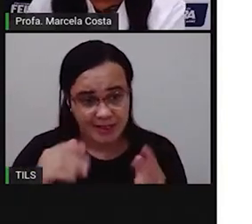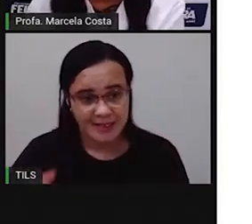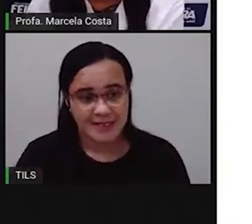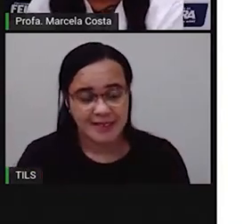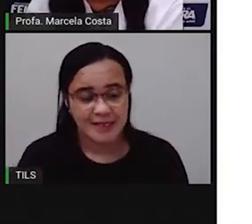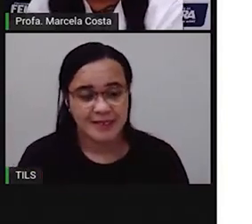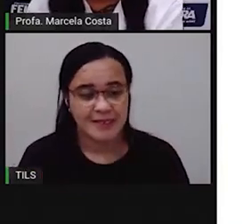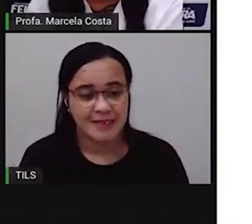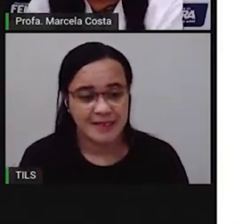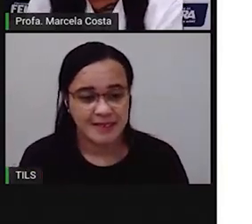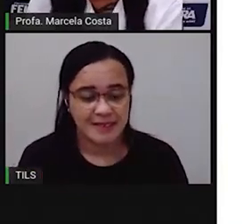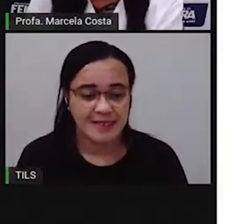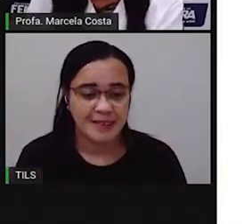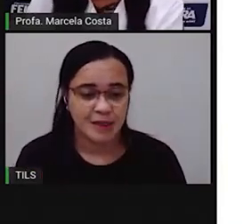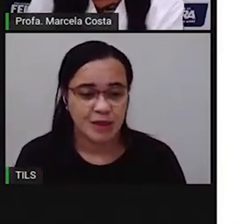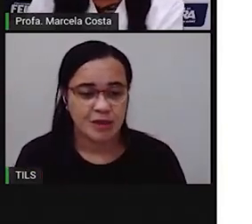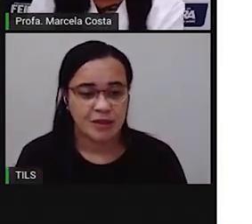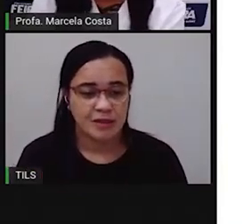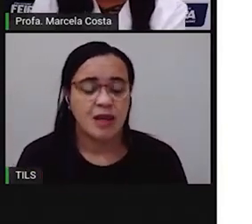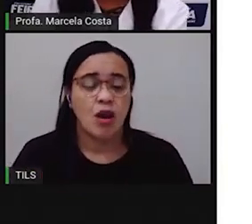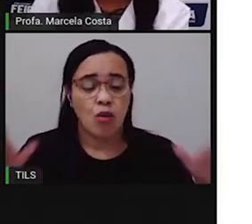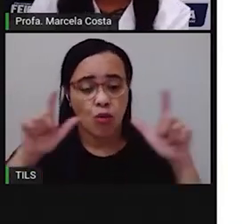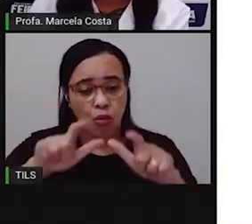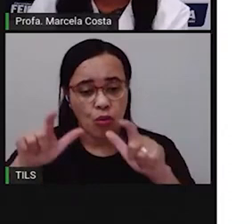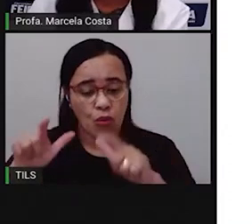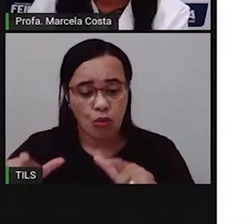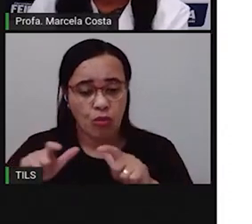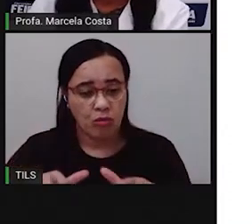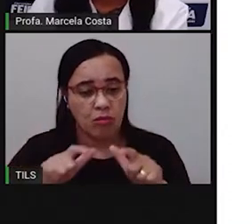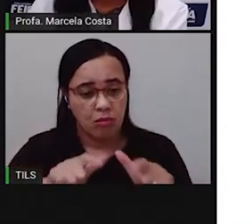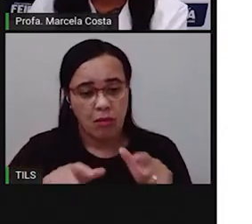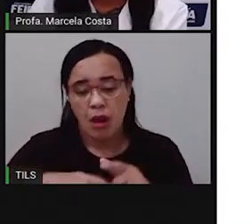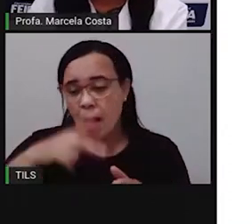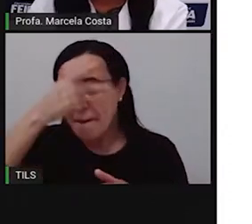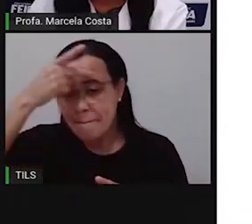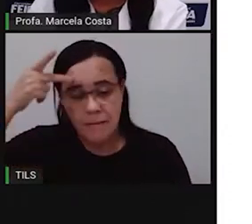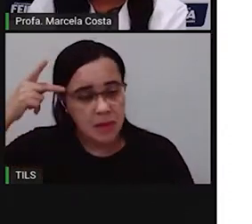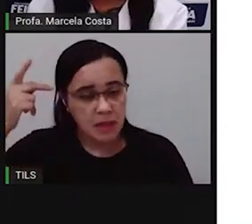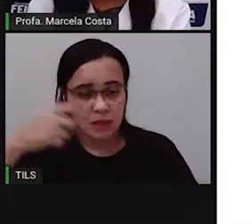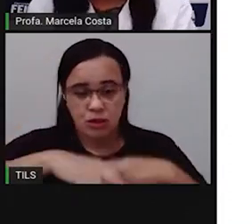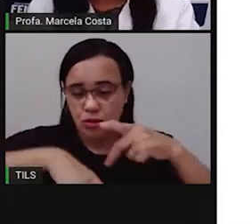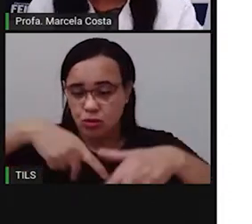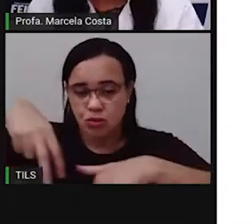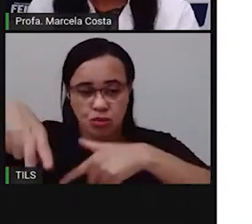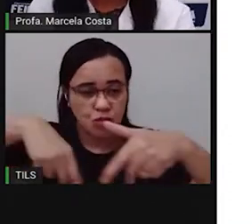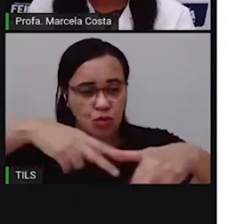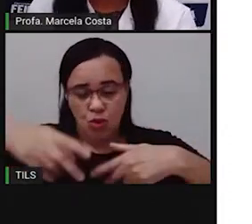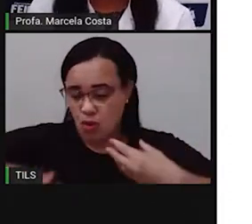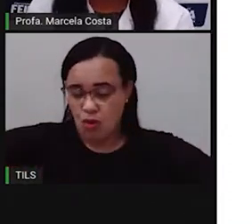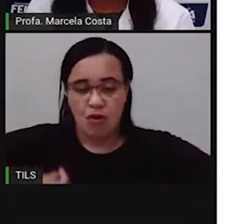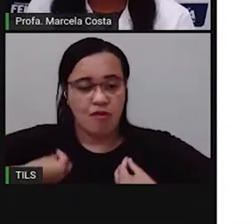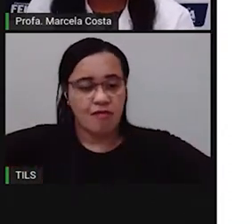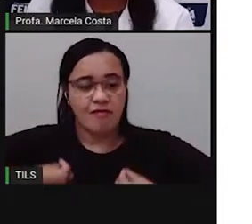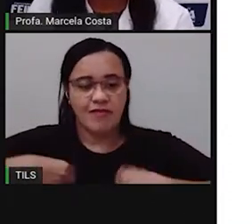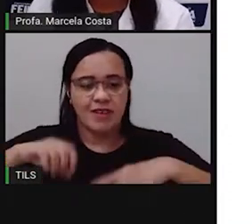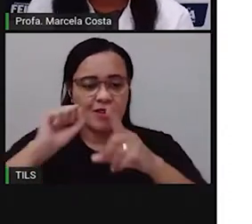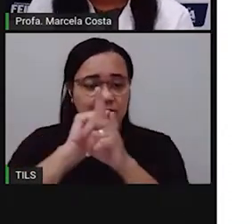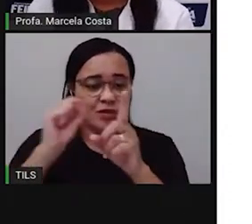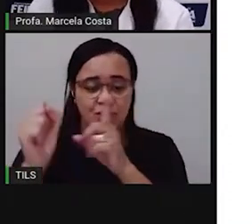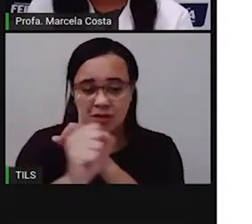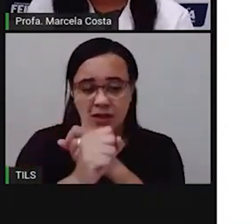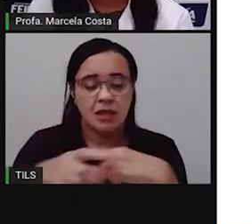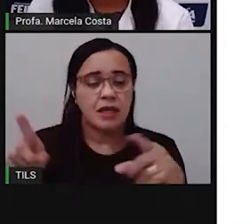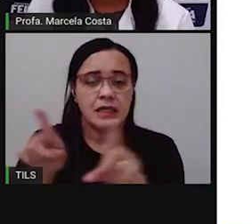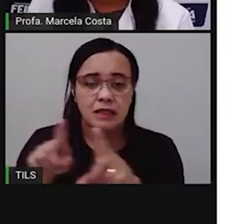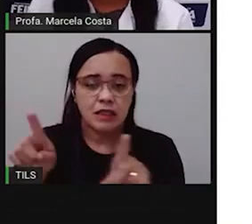Esse é um ambiente de convivência social, onde as pessoas vão para comunicar sua fé,